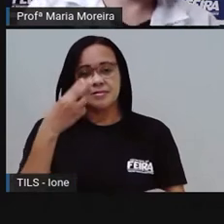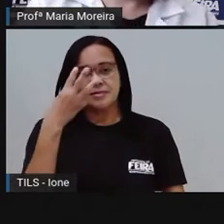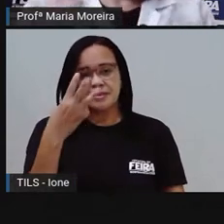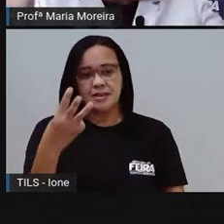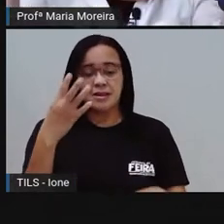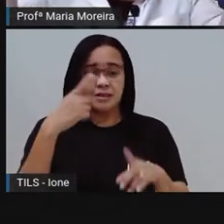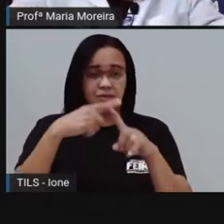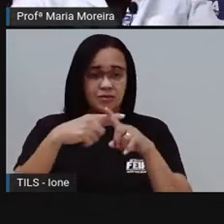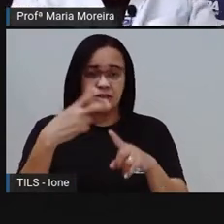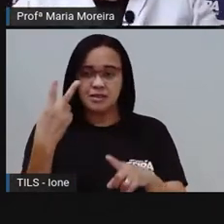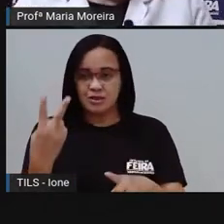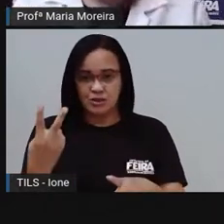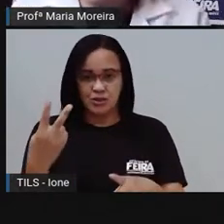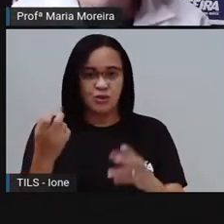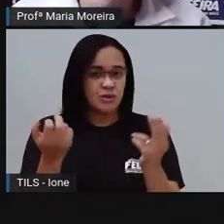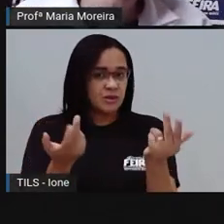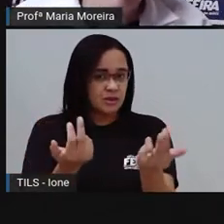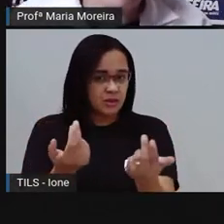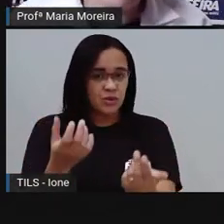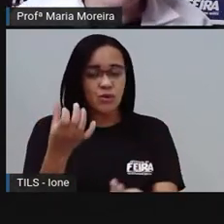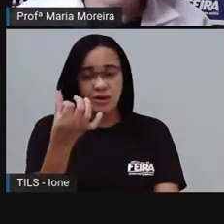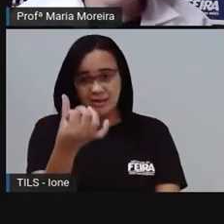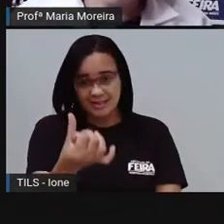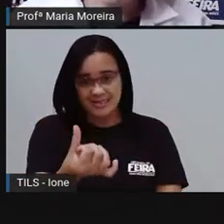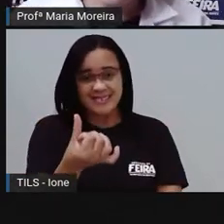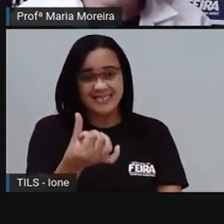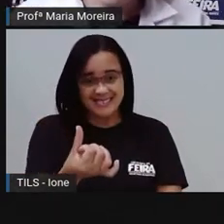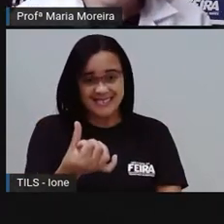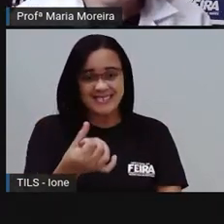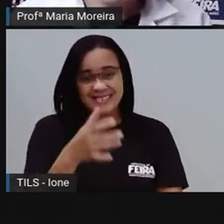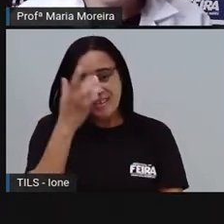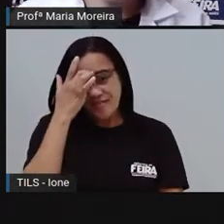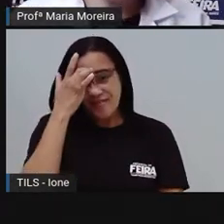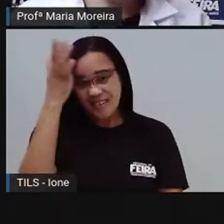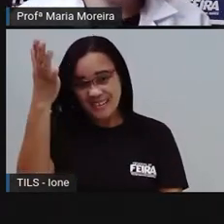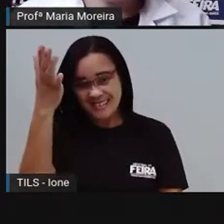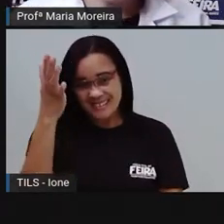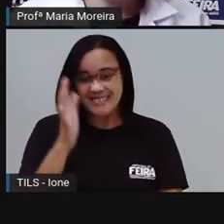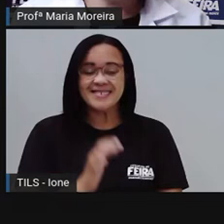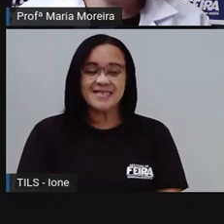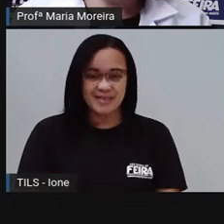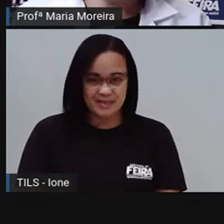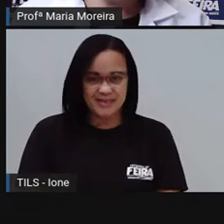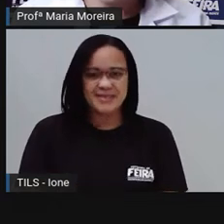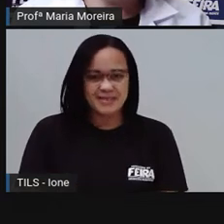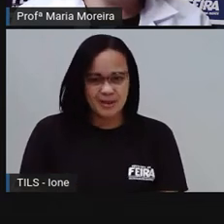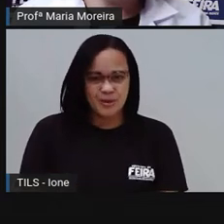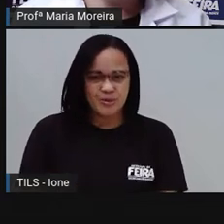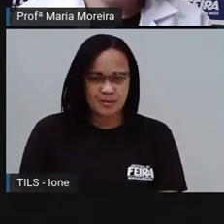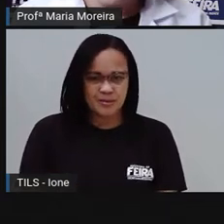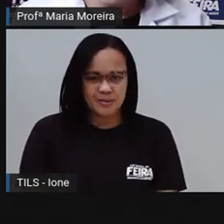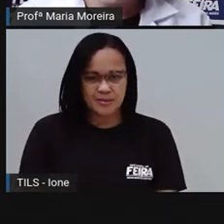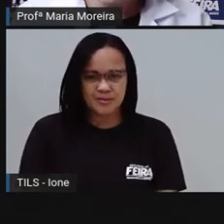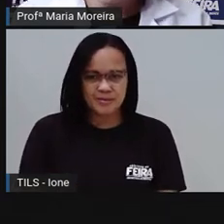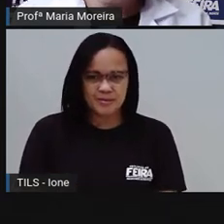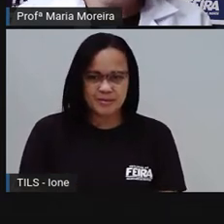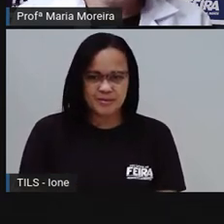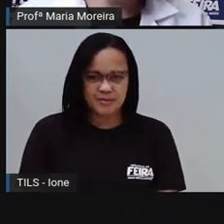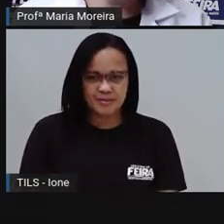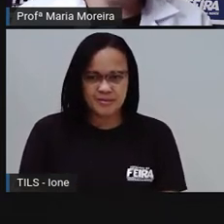Seis. Facílimo essa daqui de resolver. Diga aí se não foi muito fácil, né?